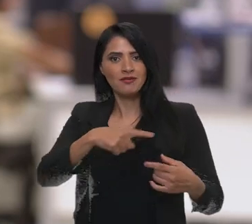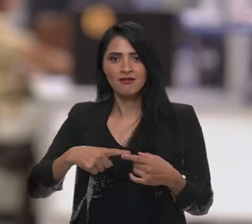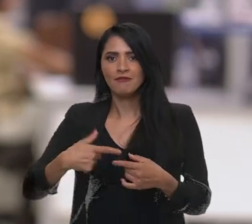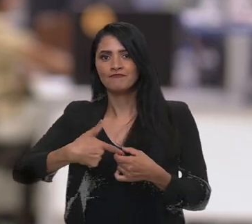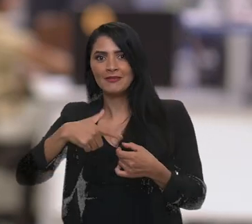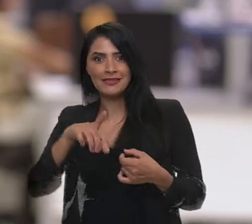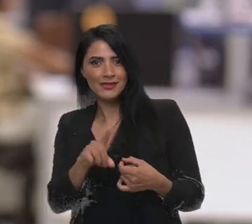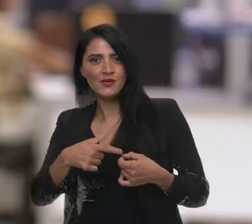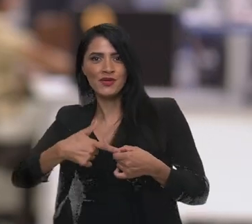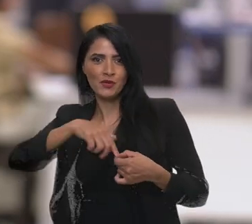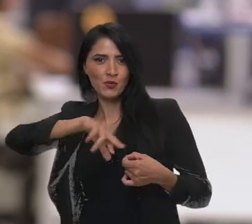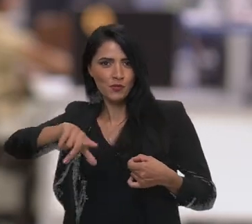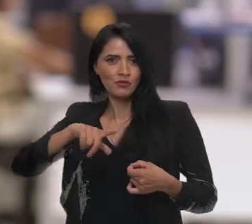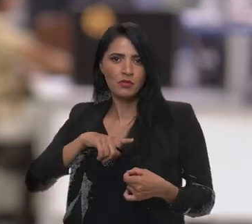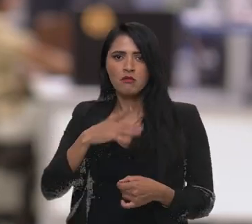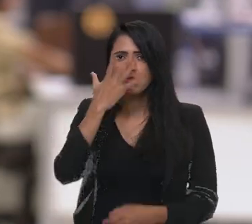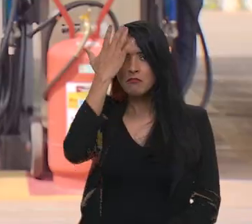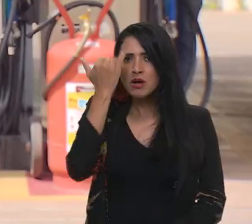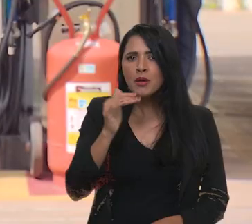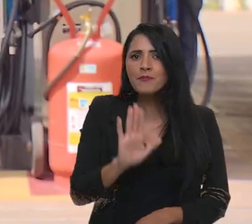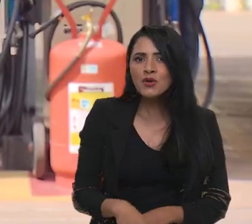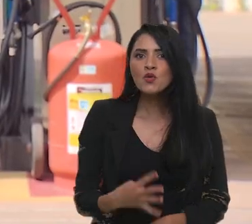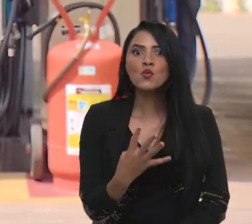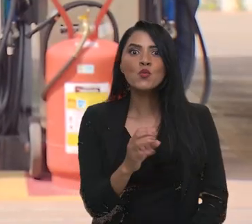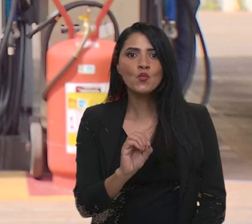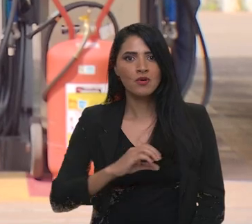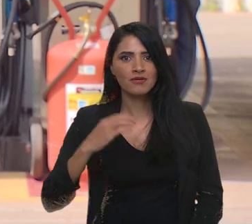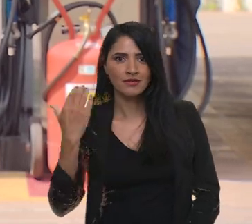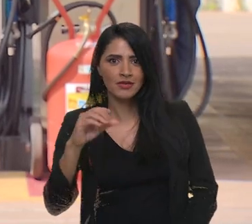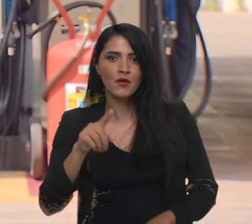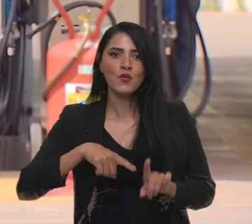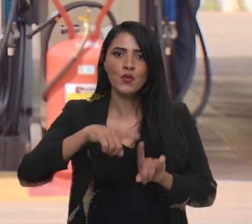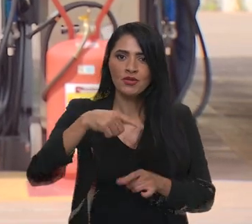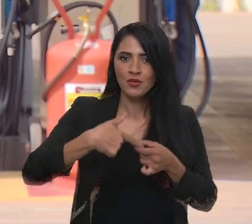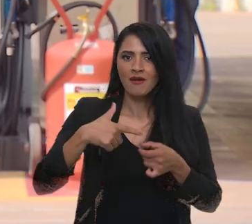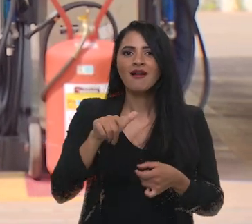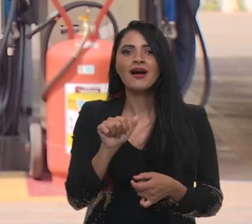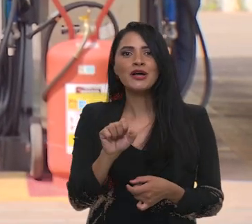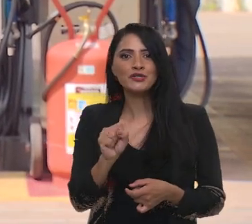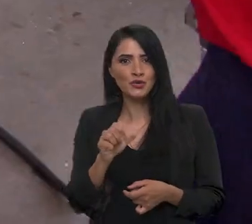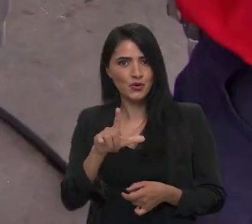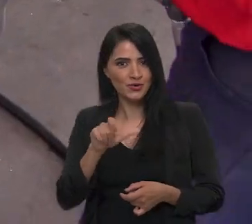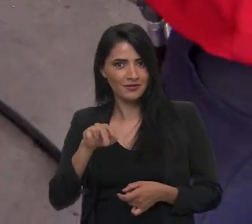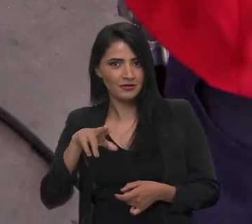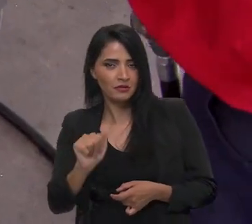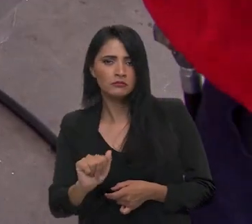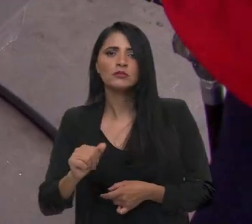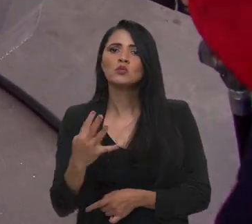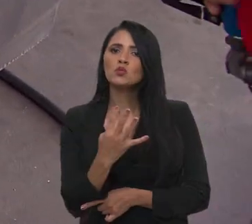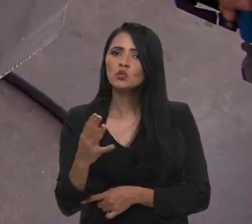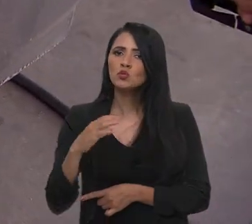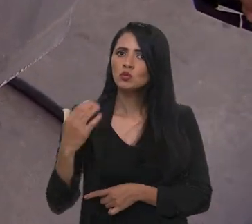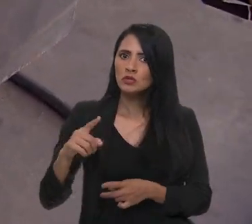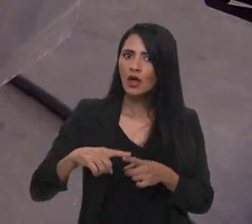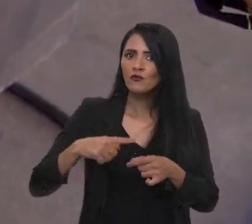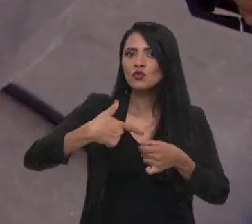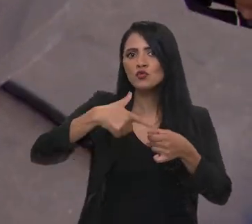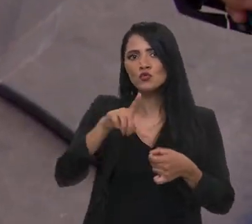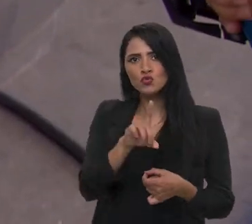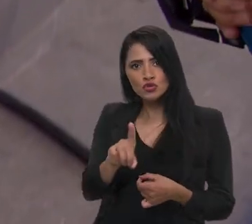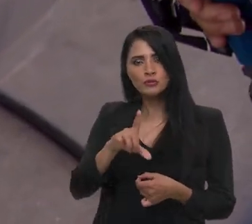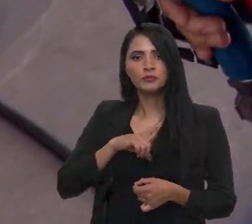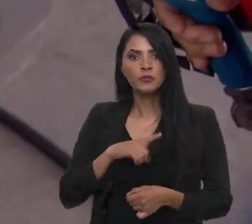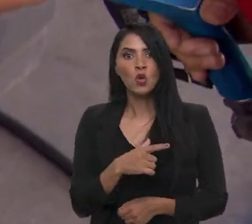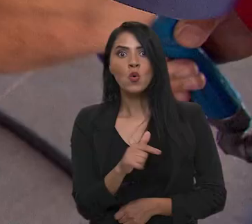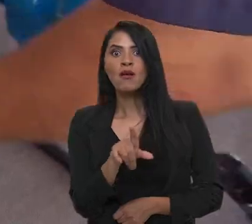gás de cozinha, diesel e da gasolina. Amanhã terá menos 40 centavos no litro da gasolina e 44